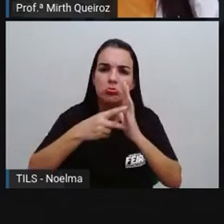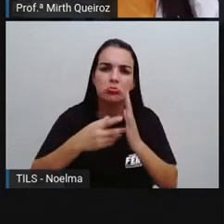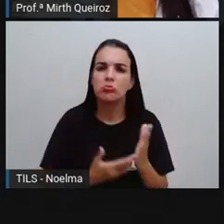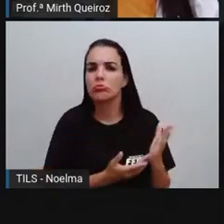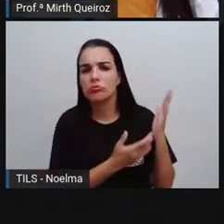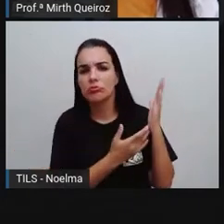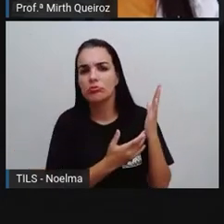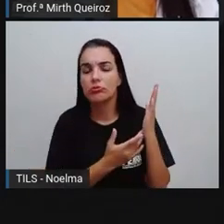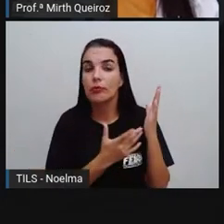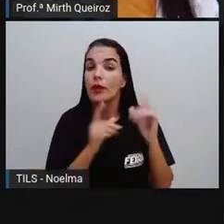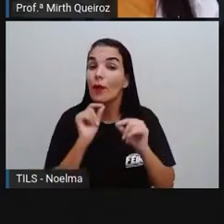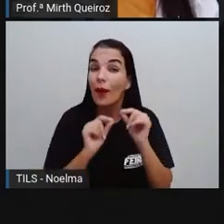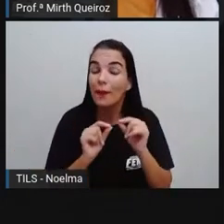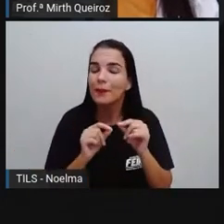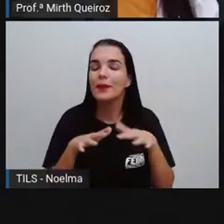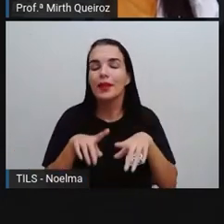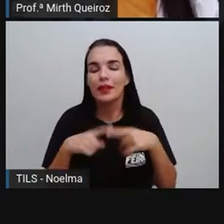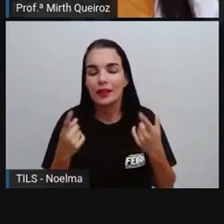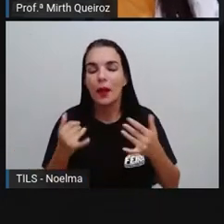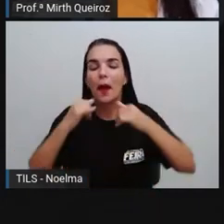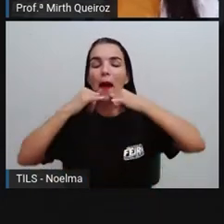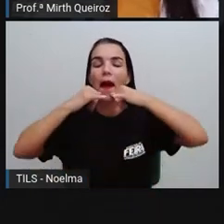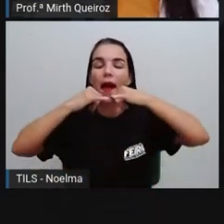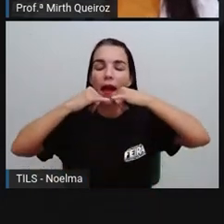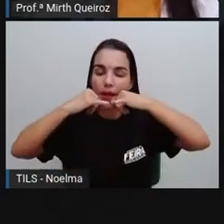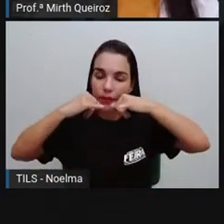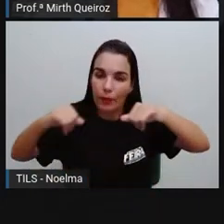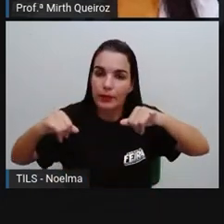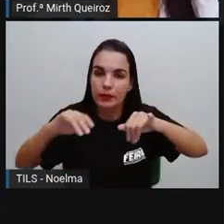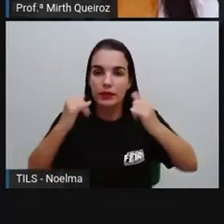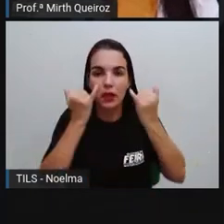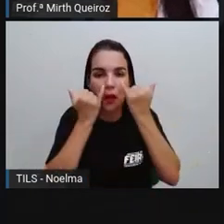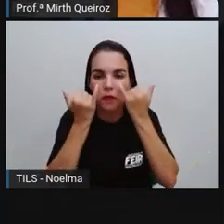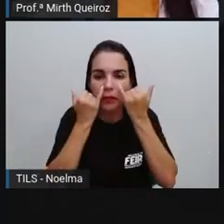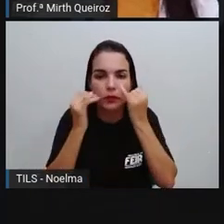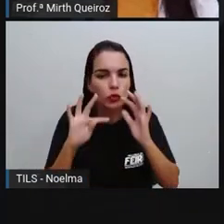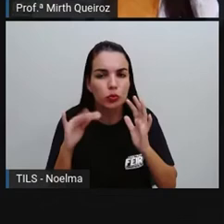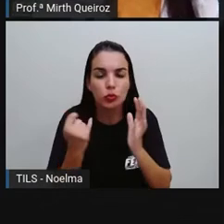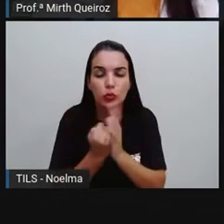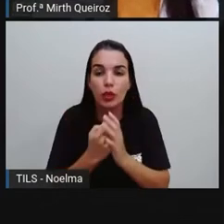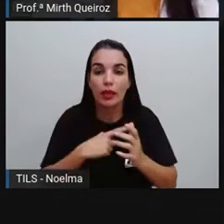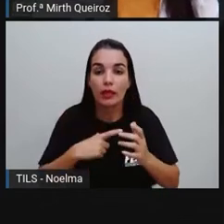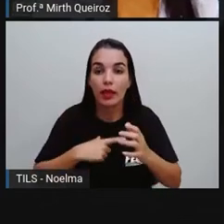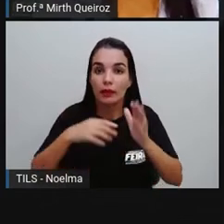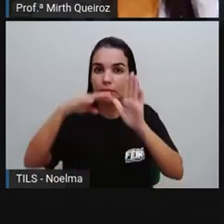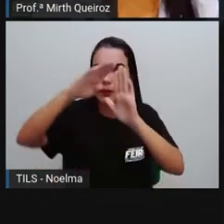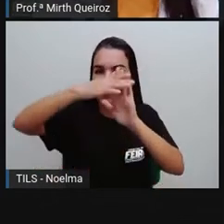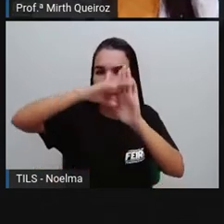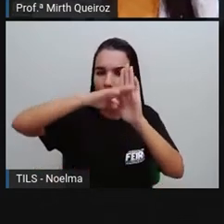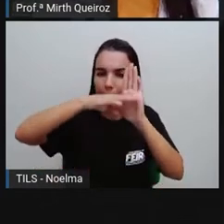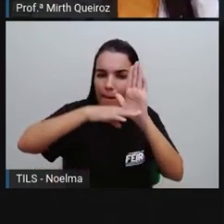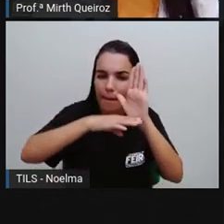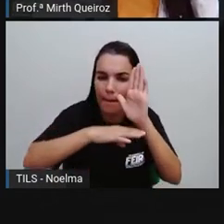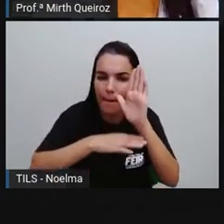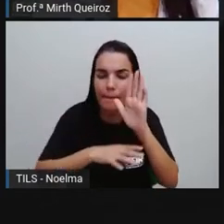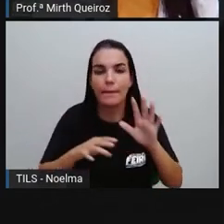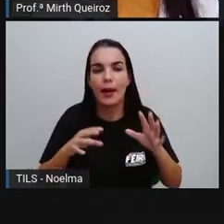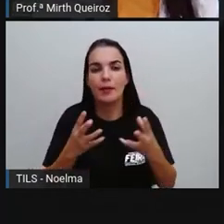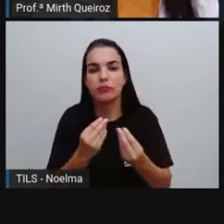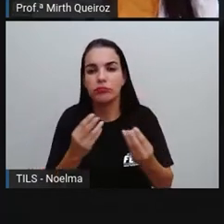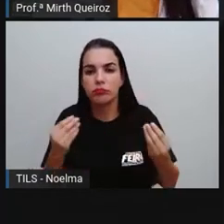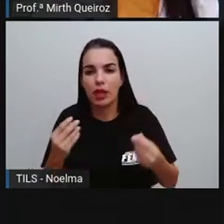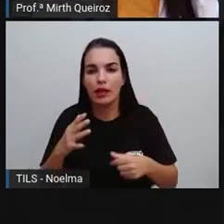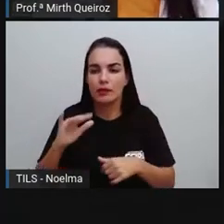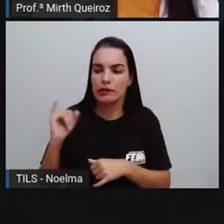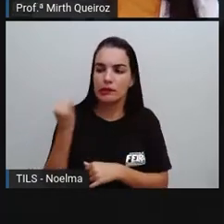seria a matéria em si mesmo, né? Nela vai haver aí um detalhamento maior dos fatos, de modo a destacar detalhes